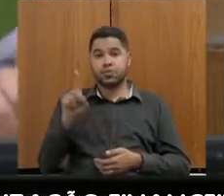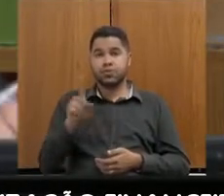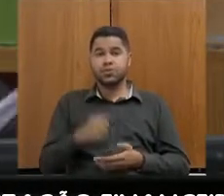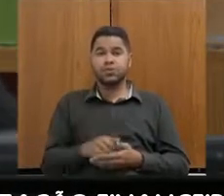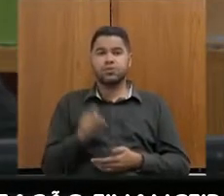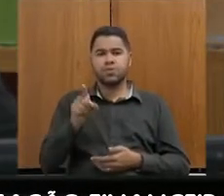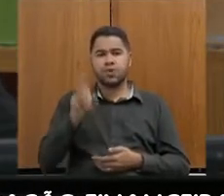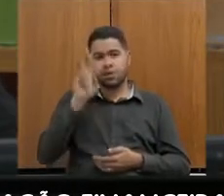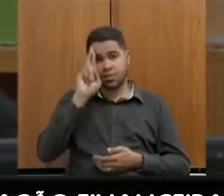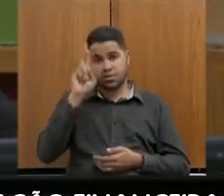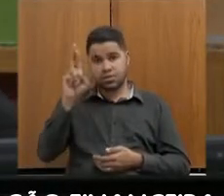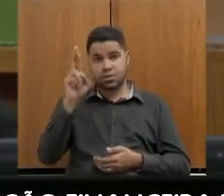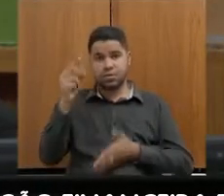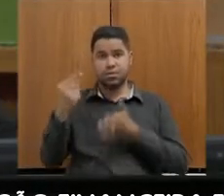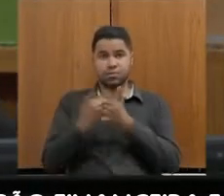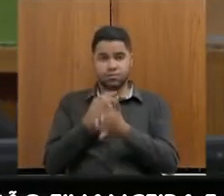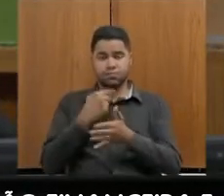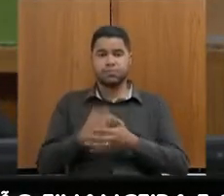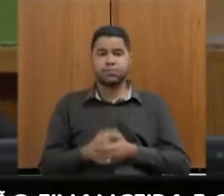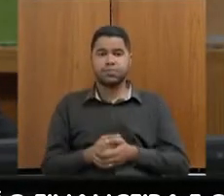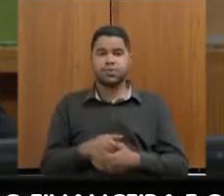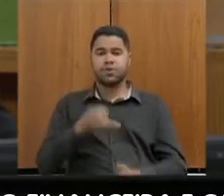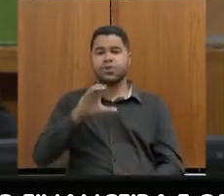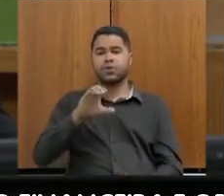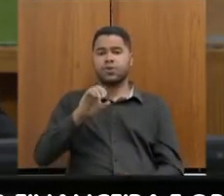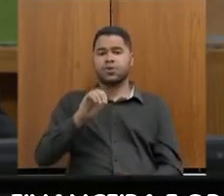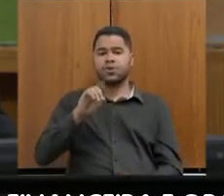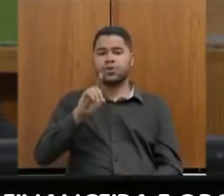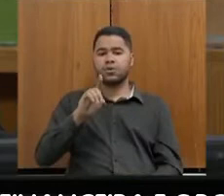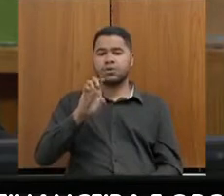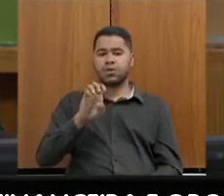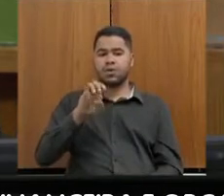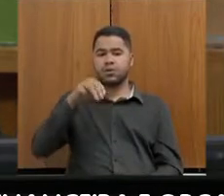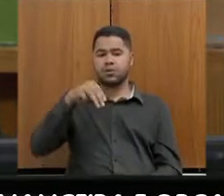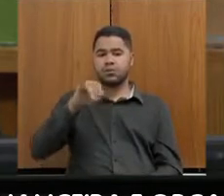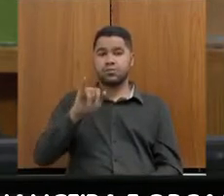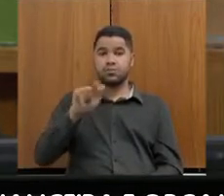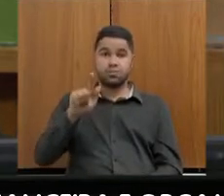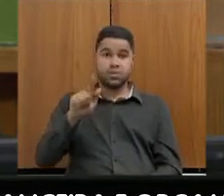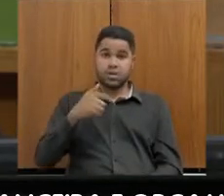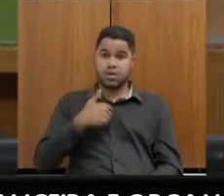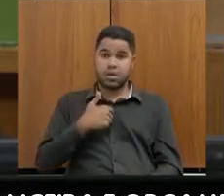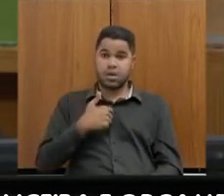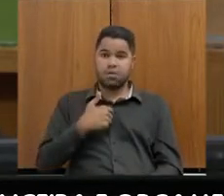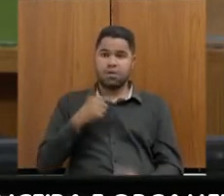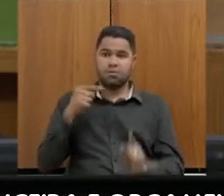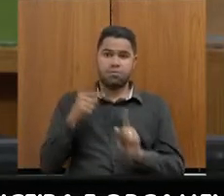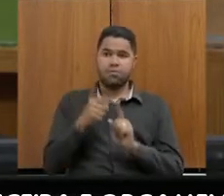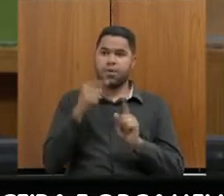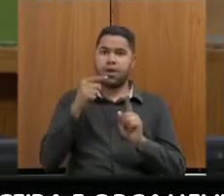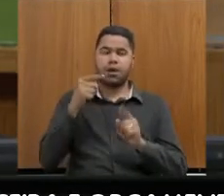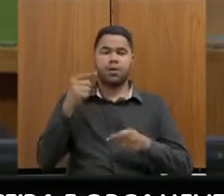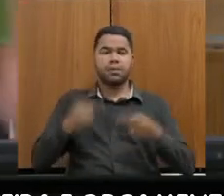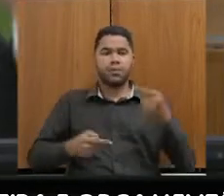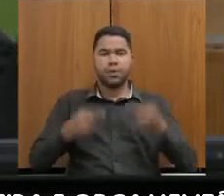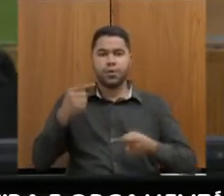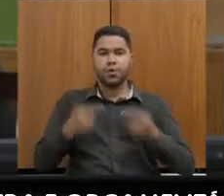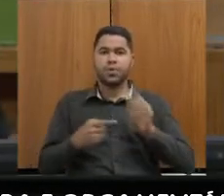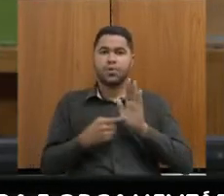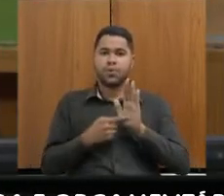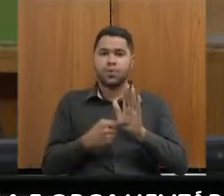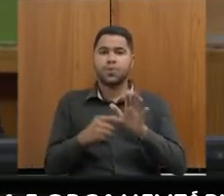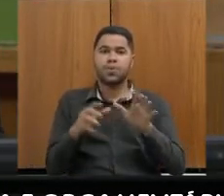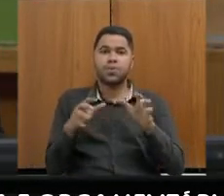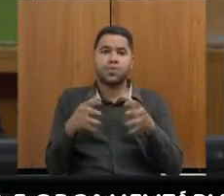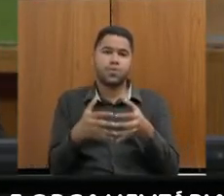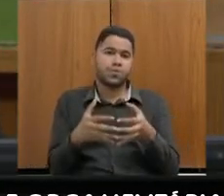senhora fez o questionamento da Codemig. Eu não sou a pessoa mais indicada, gente tem uma política definida por um grupo